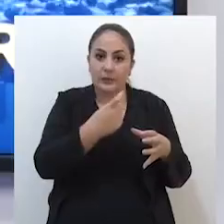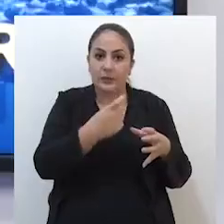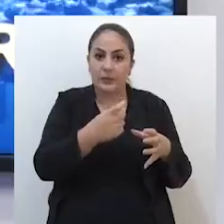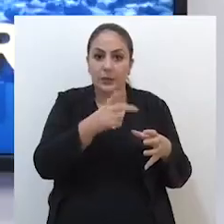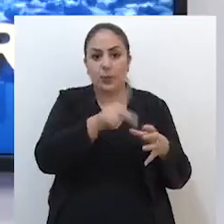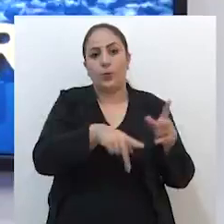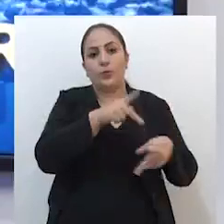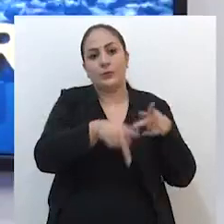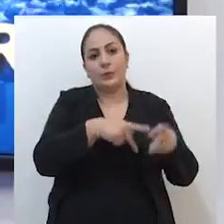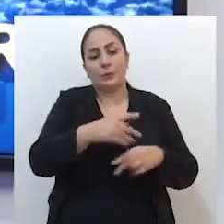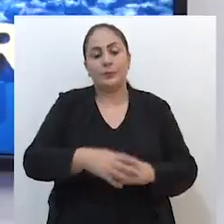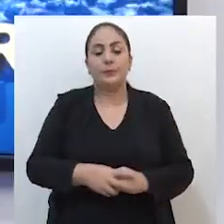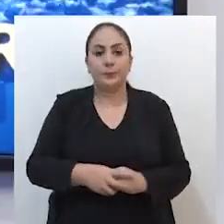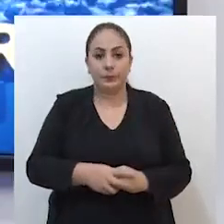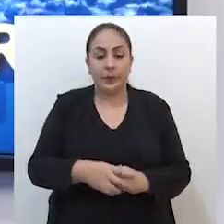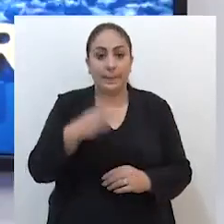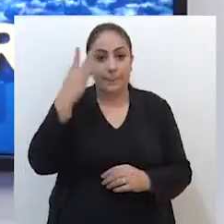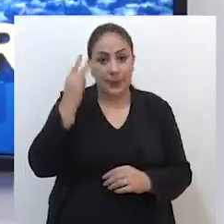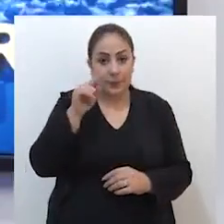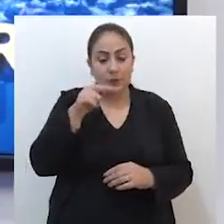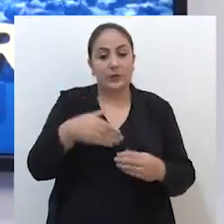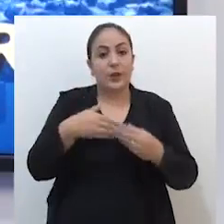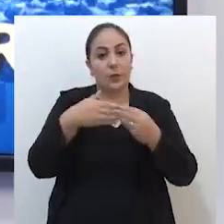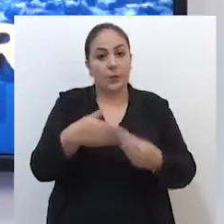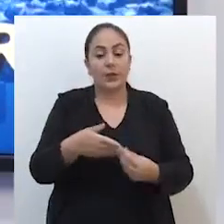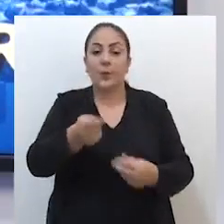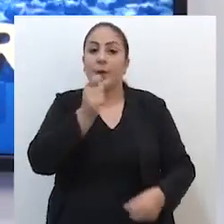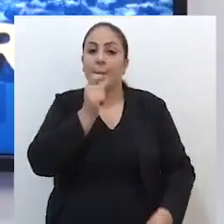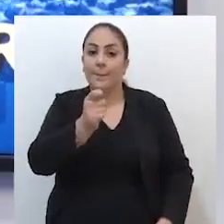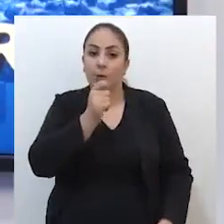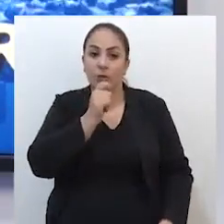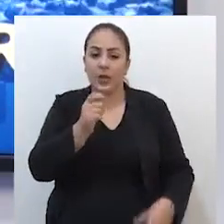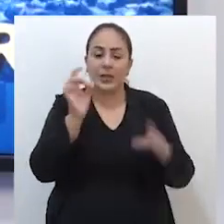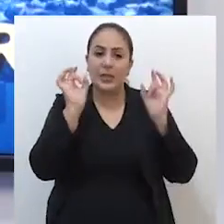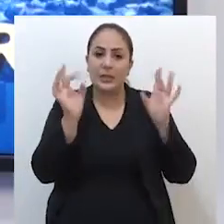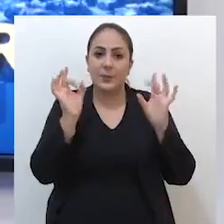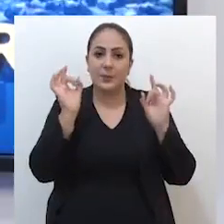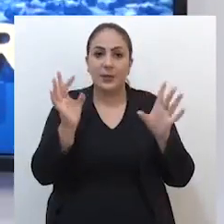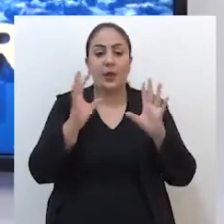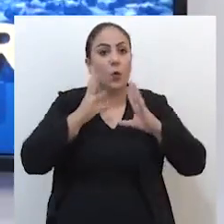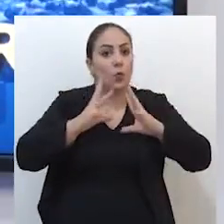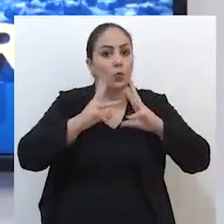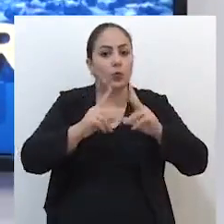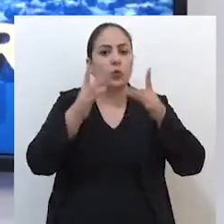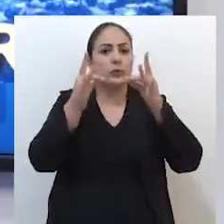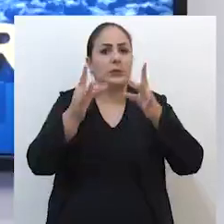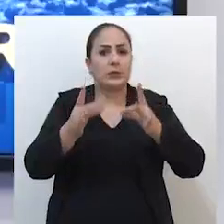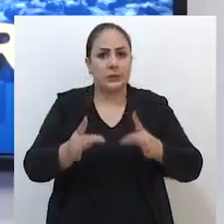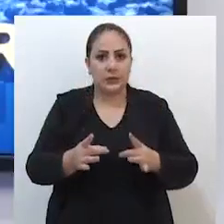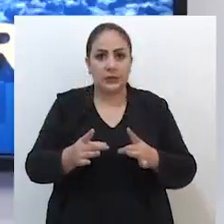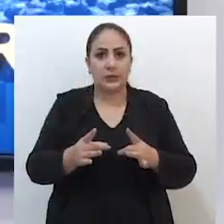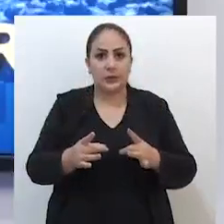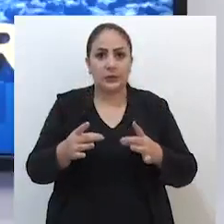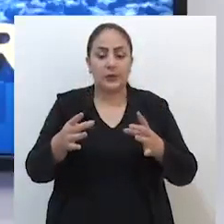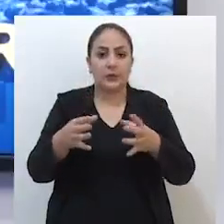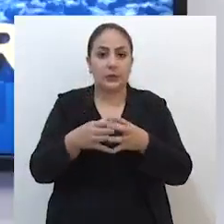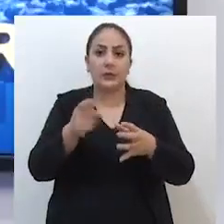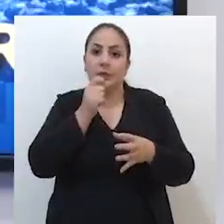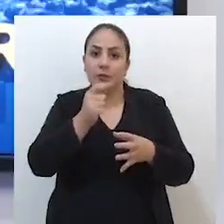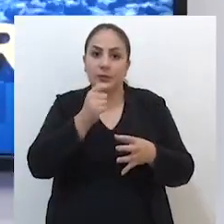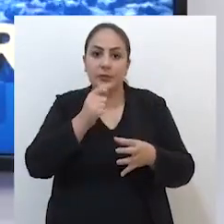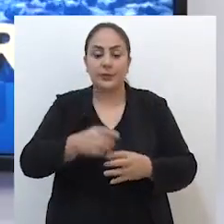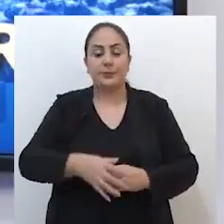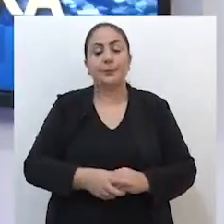Na edição de amanhã do Jornal da Câmara, você acompanha uma reportagem especial com todos os detalhes da